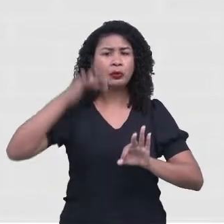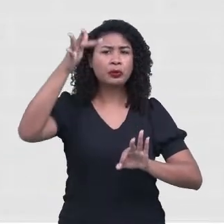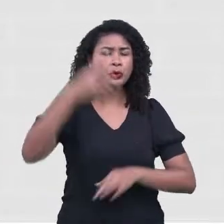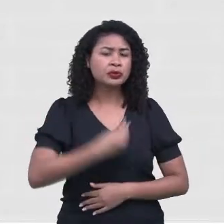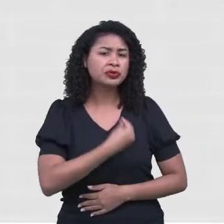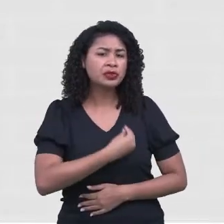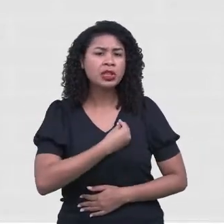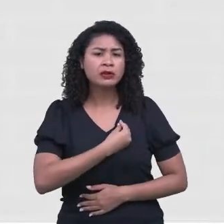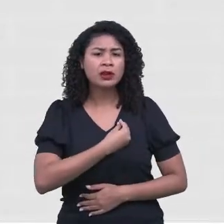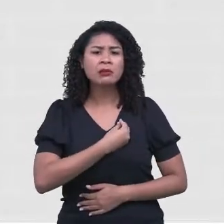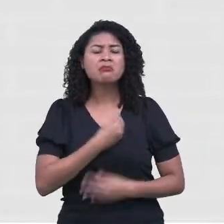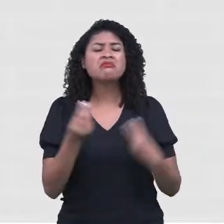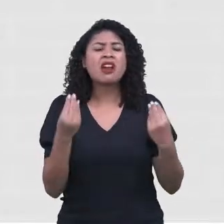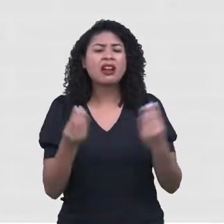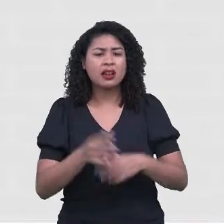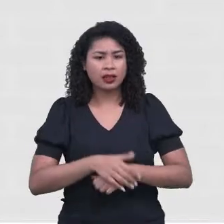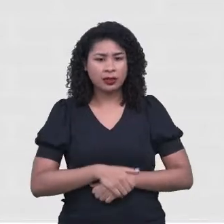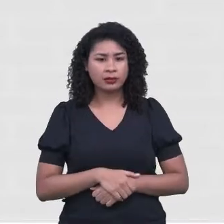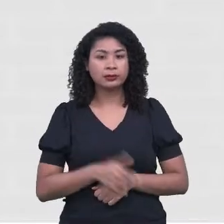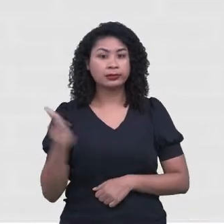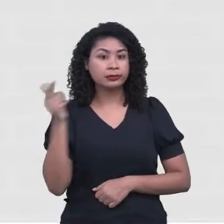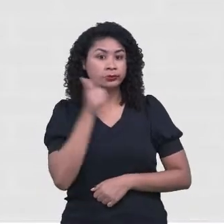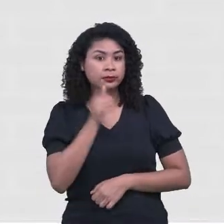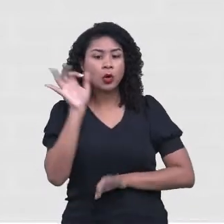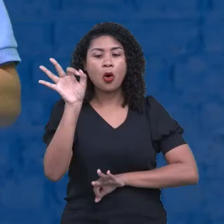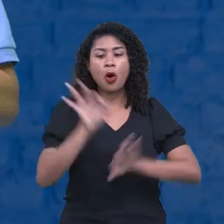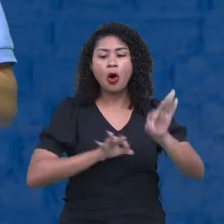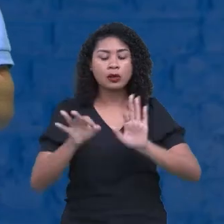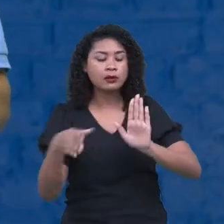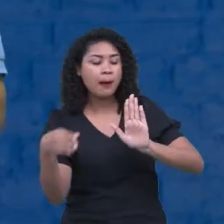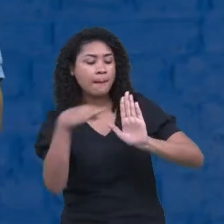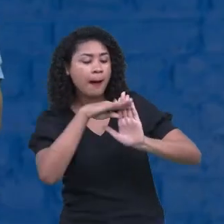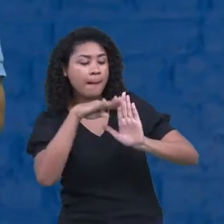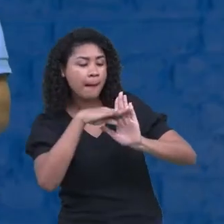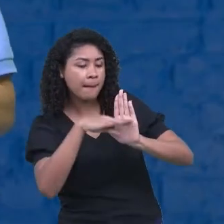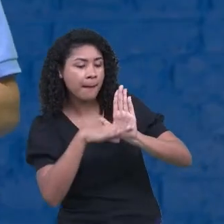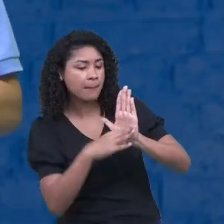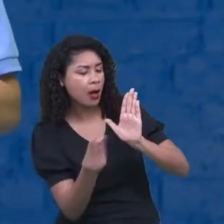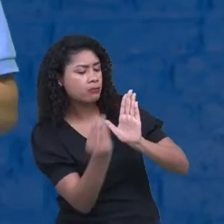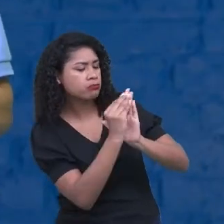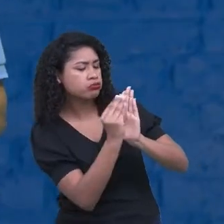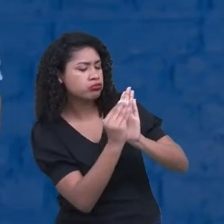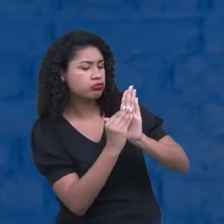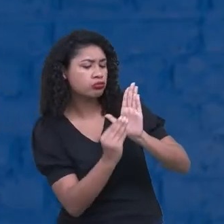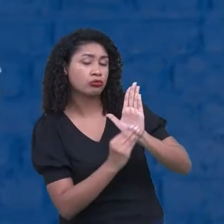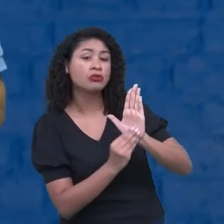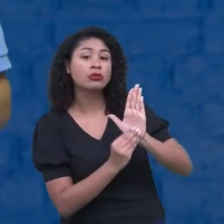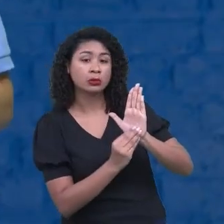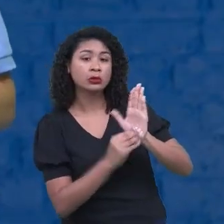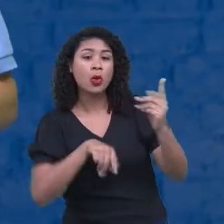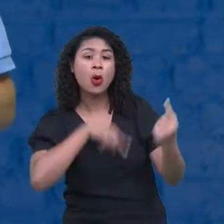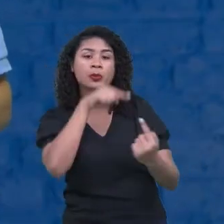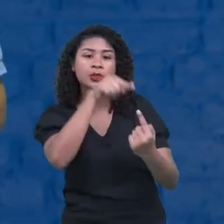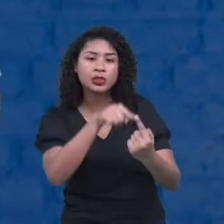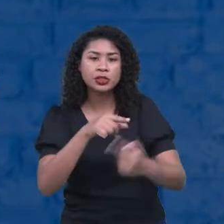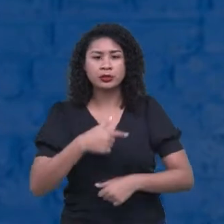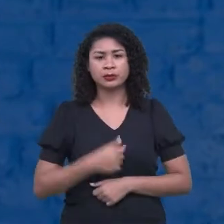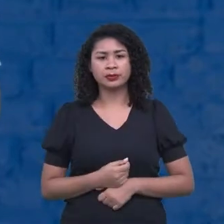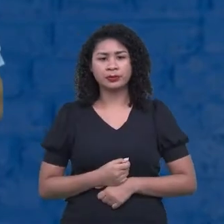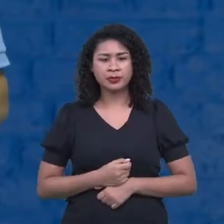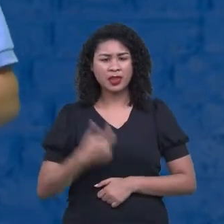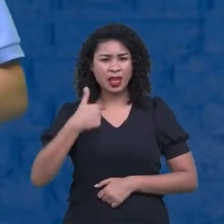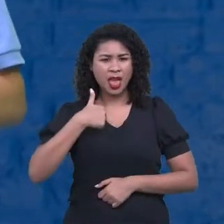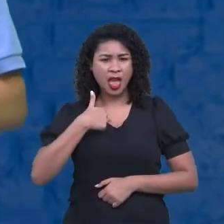prática. É isso que serve um projeto de vida. O que eu vou seguir? O que eu vou fazer? Como eu vou